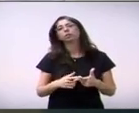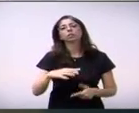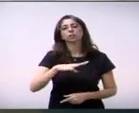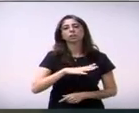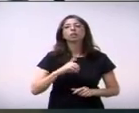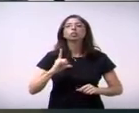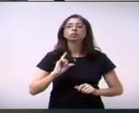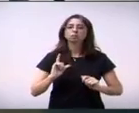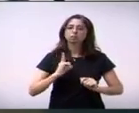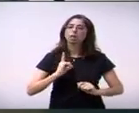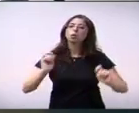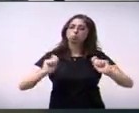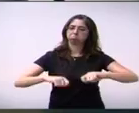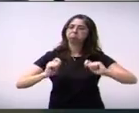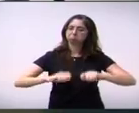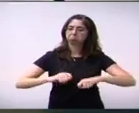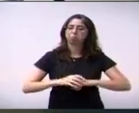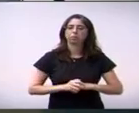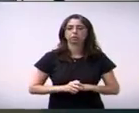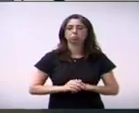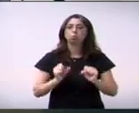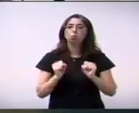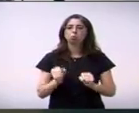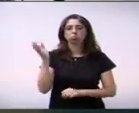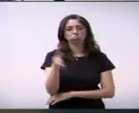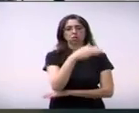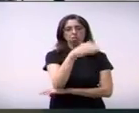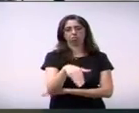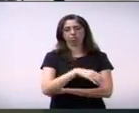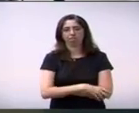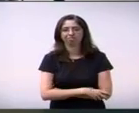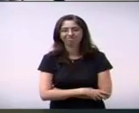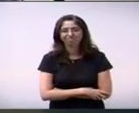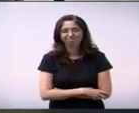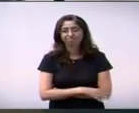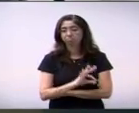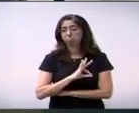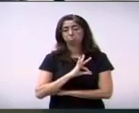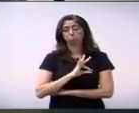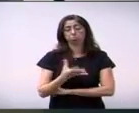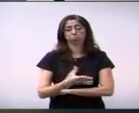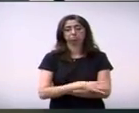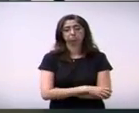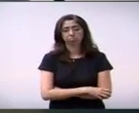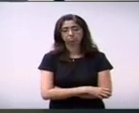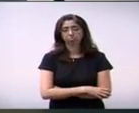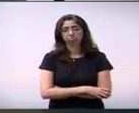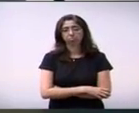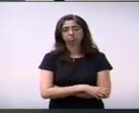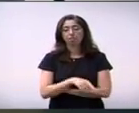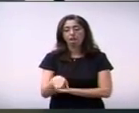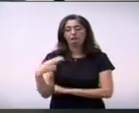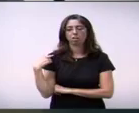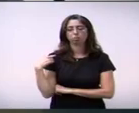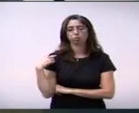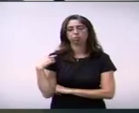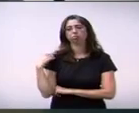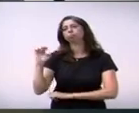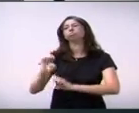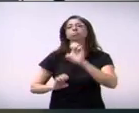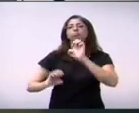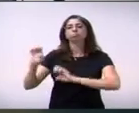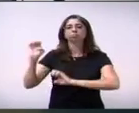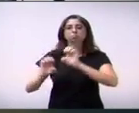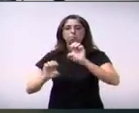devendo exercer plenamente o exercício de poder de polícia, é, da empresa Galvani, cuidar